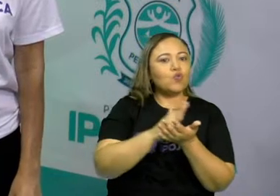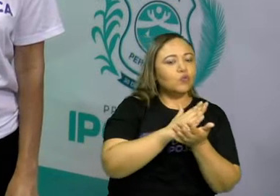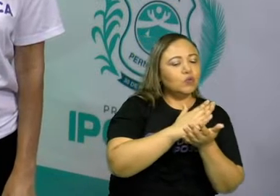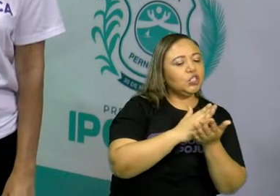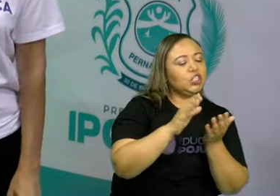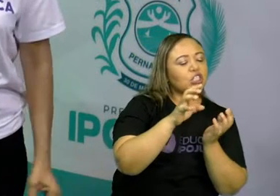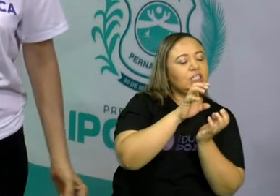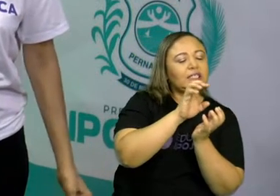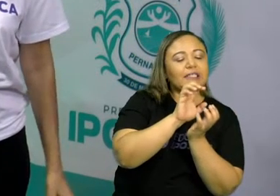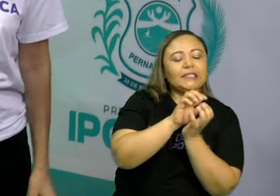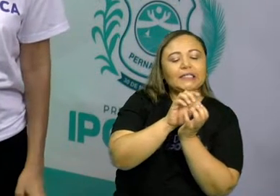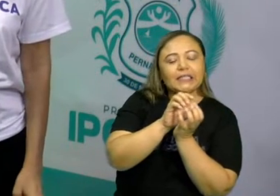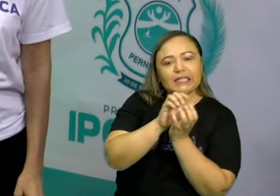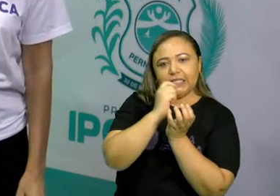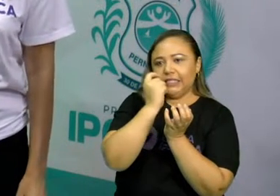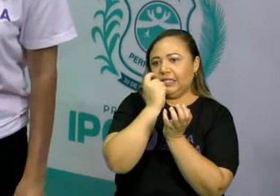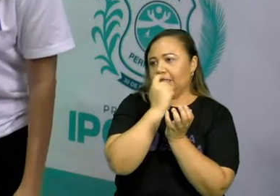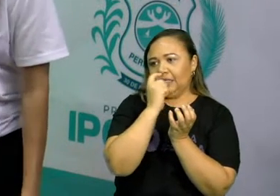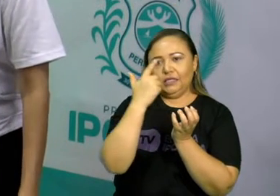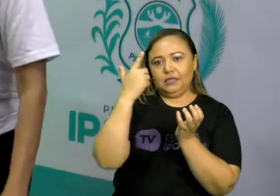tem esses dentes. Quais são eles?